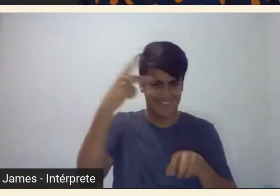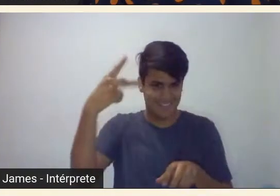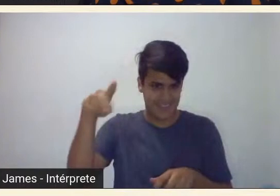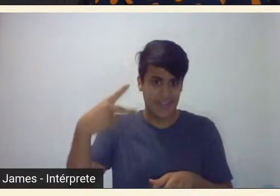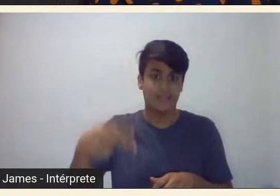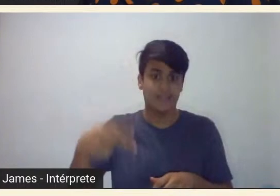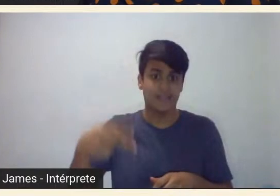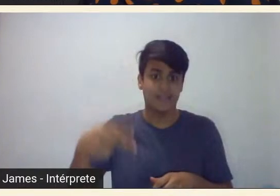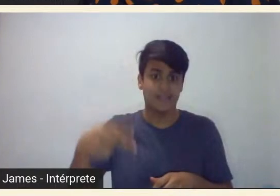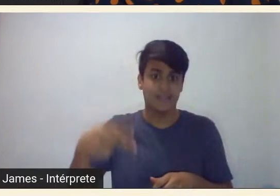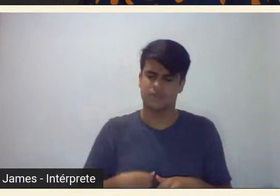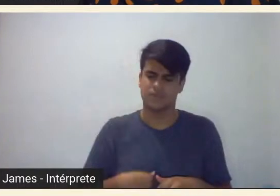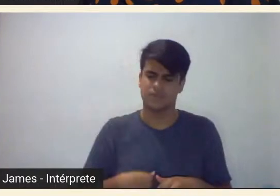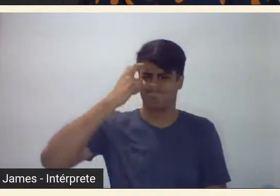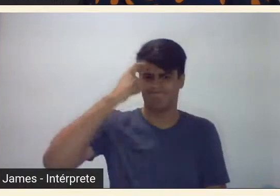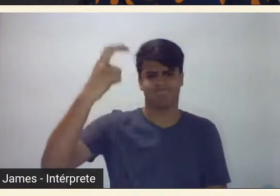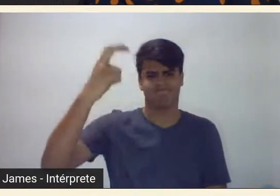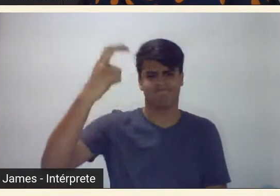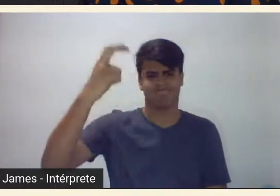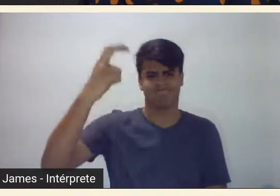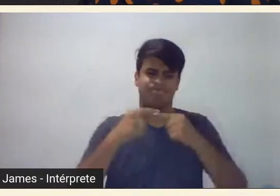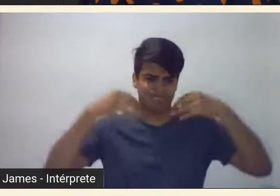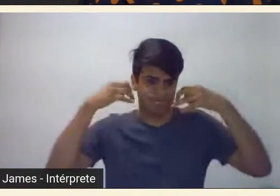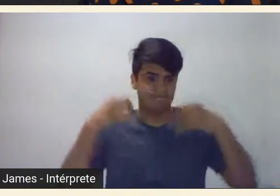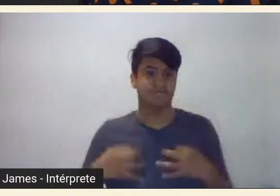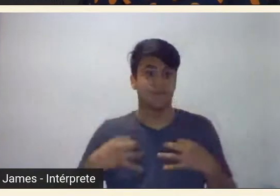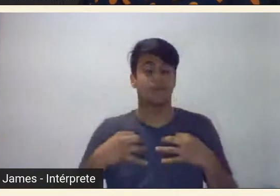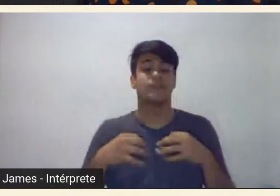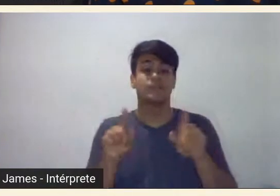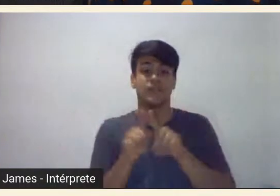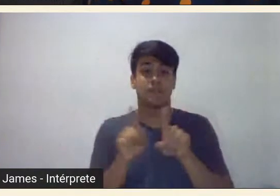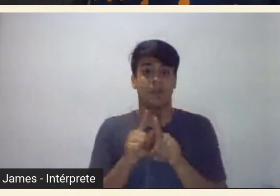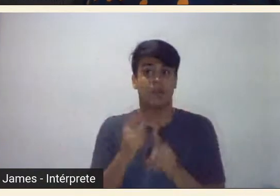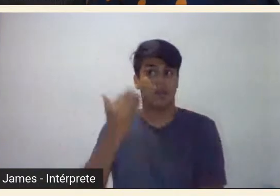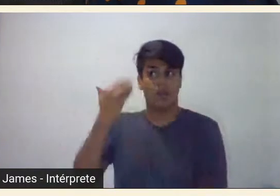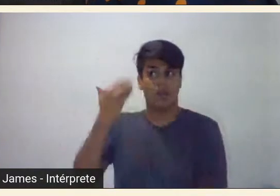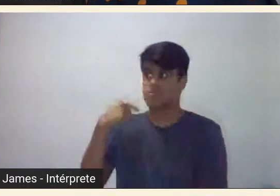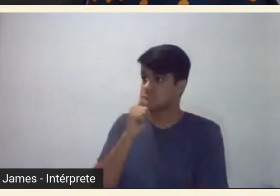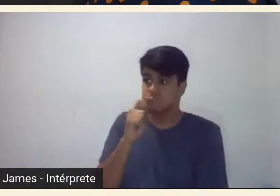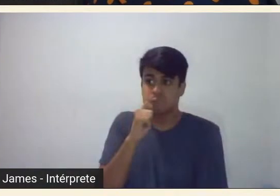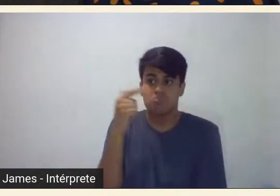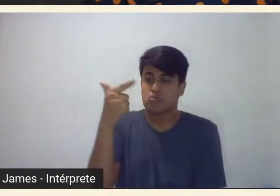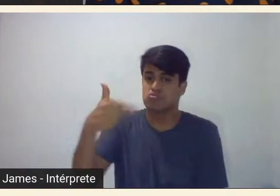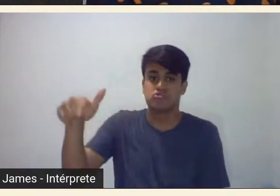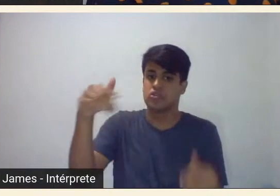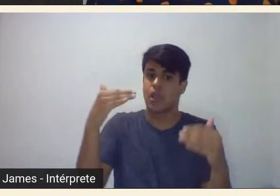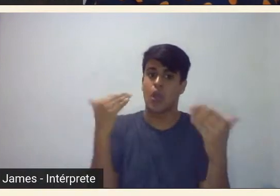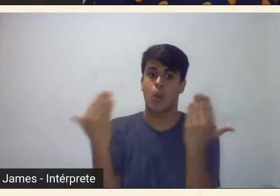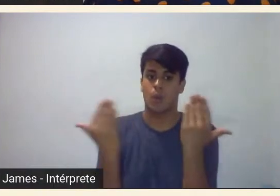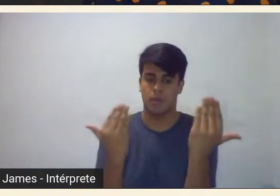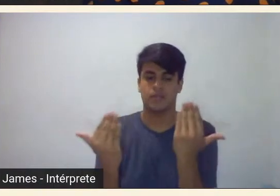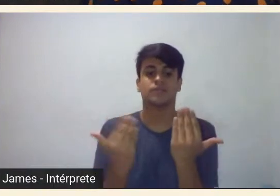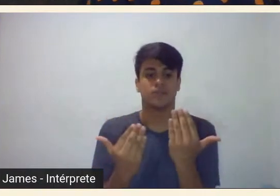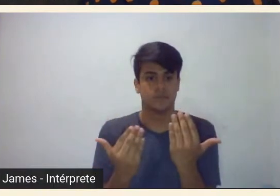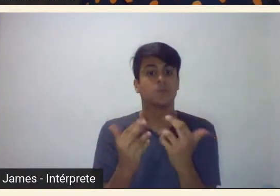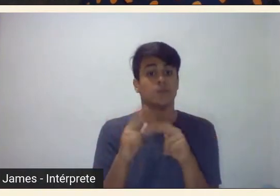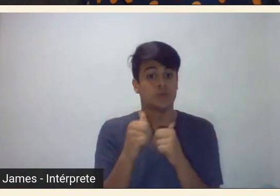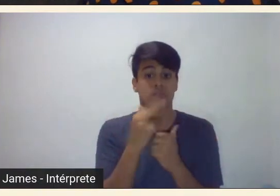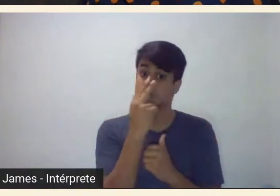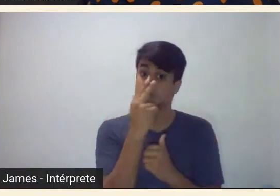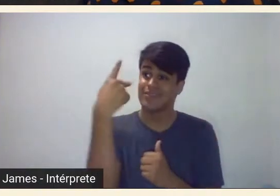muito pertinente e até onde eu sei ninguém tinha feito essa relação então talvez ler o trabalho dela possa ser interessante para você